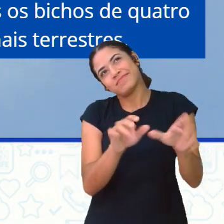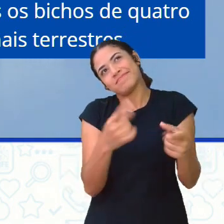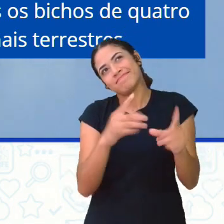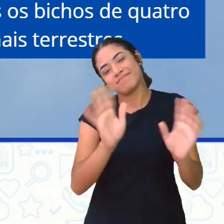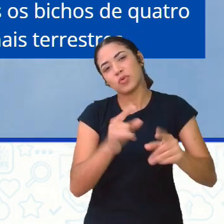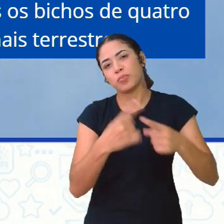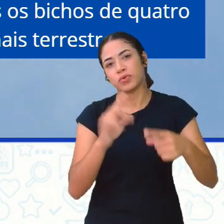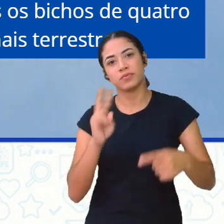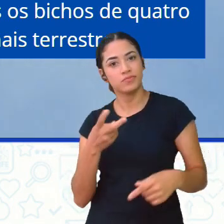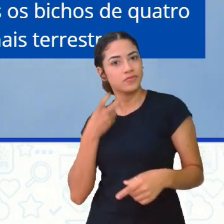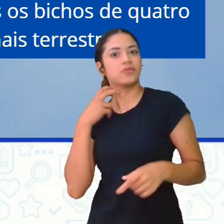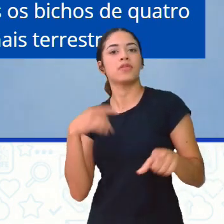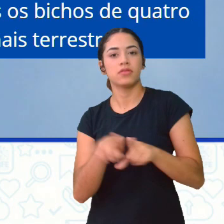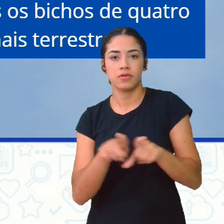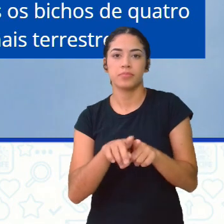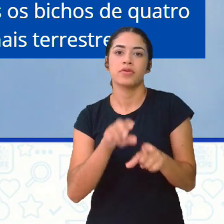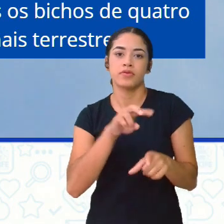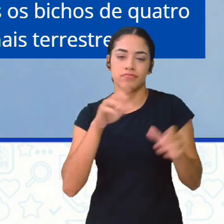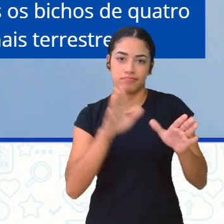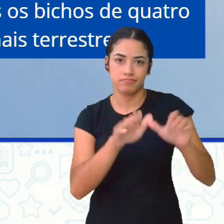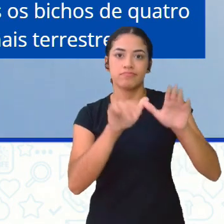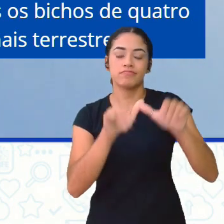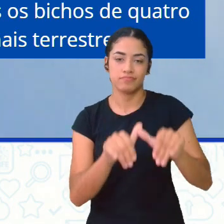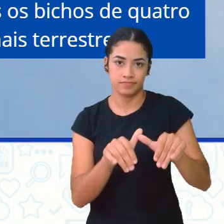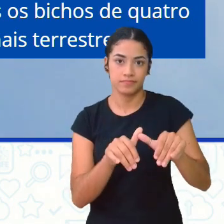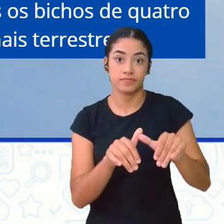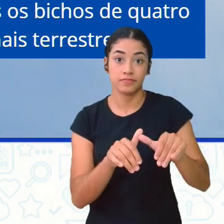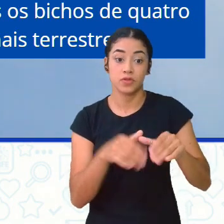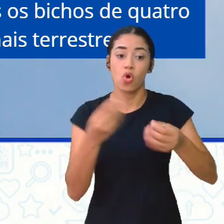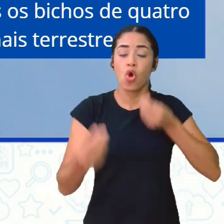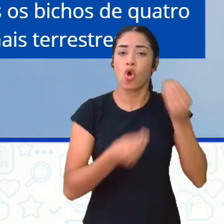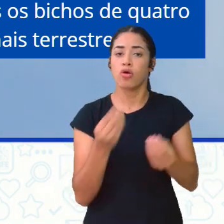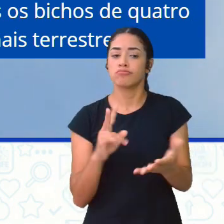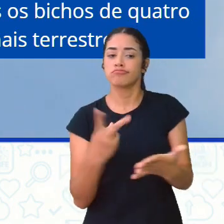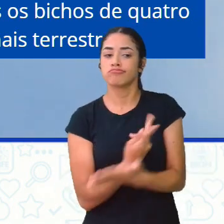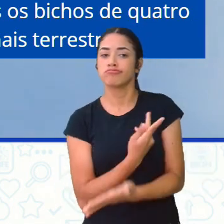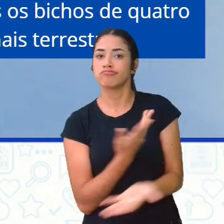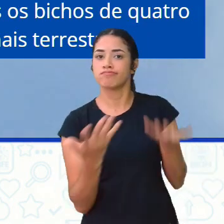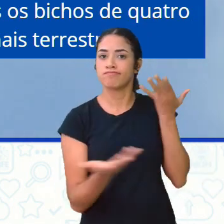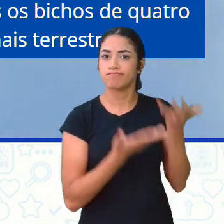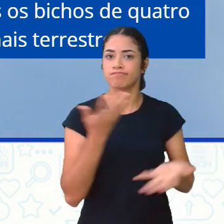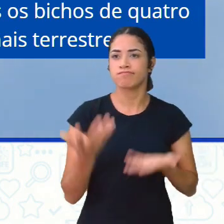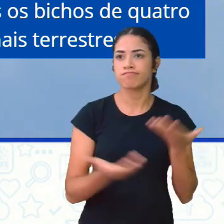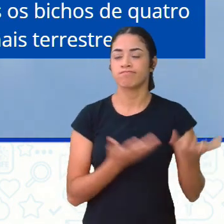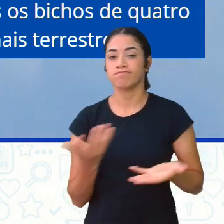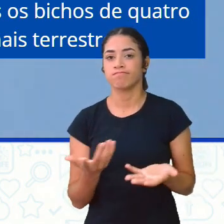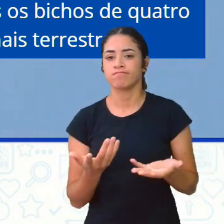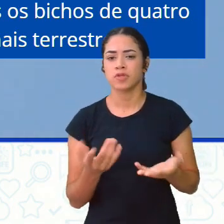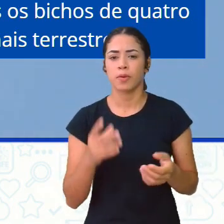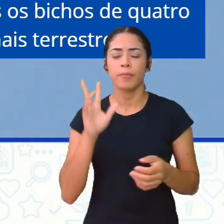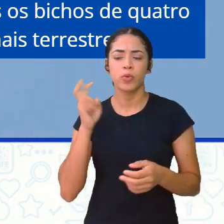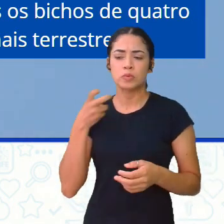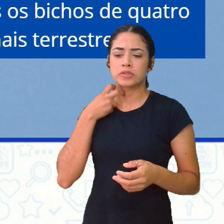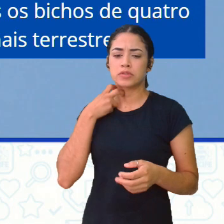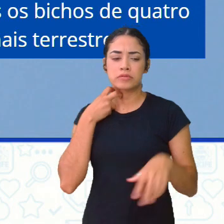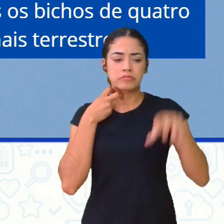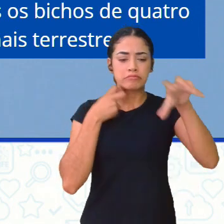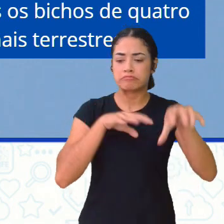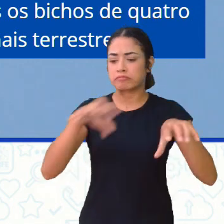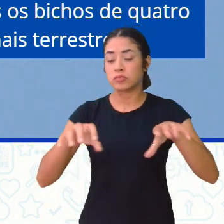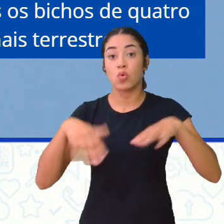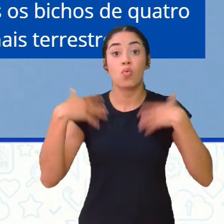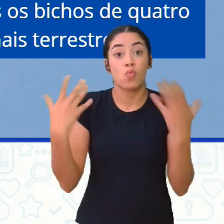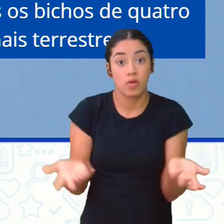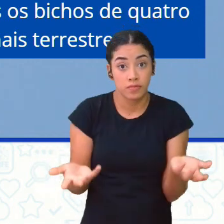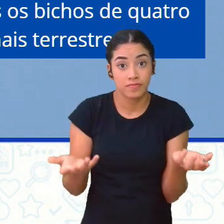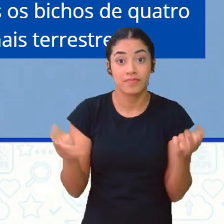voa. E a gente vai entender justamente como se dá o conflito do morcego com esses dois grupos, né? E